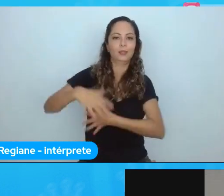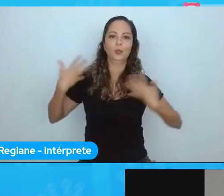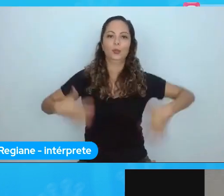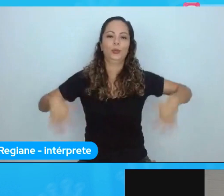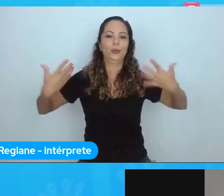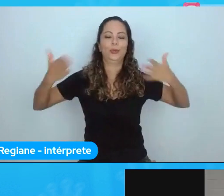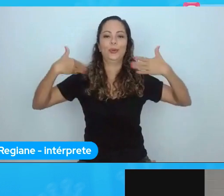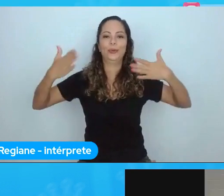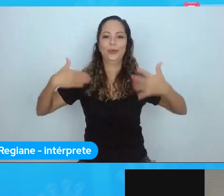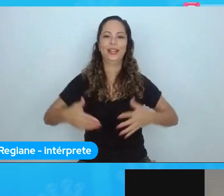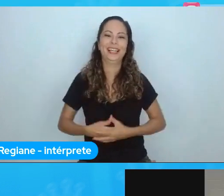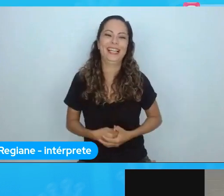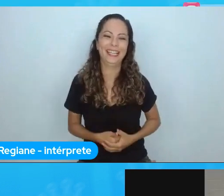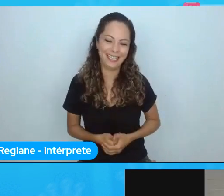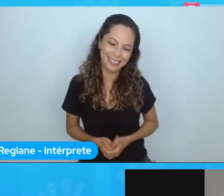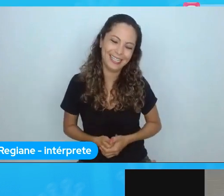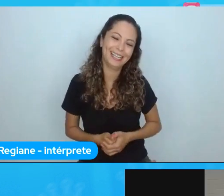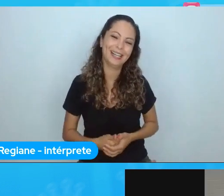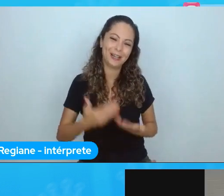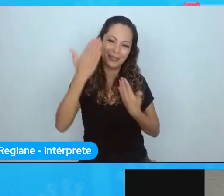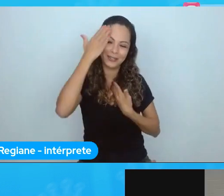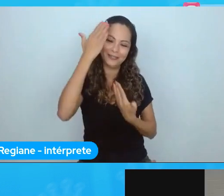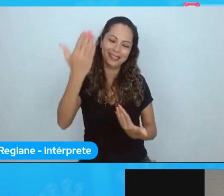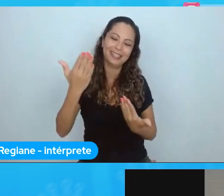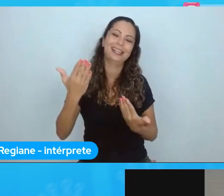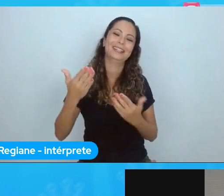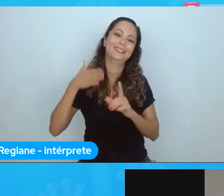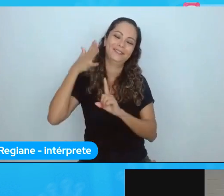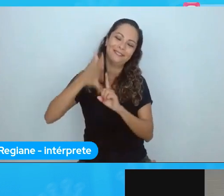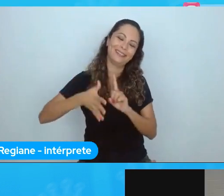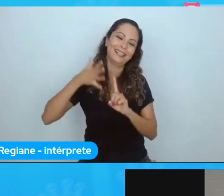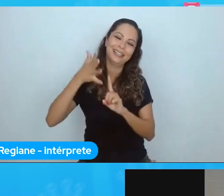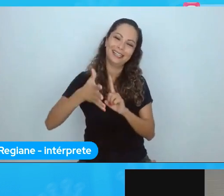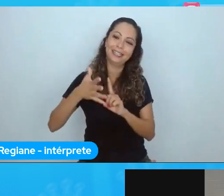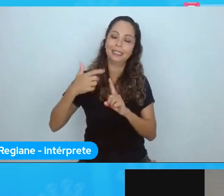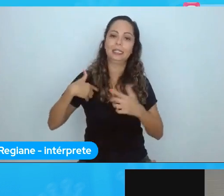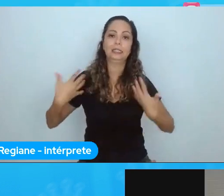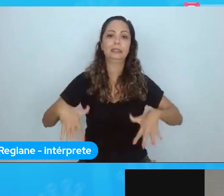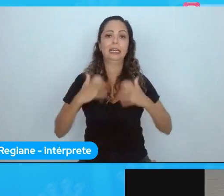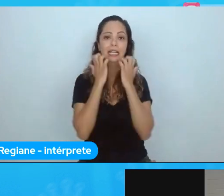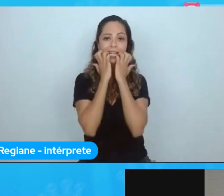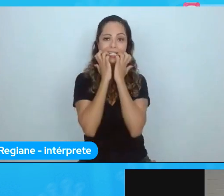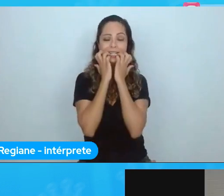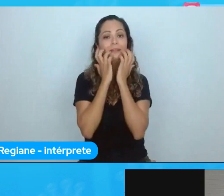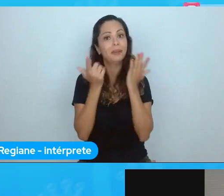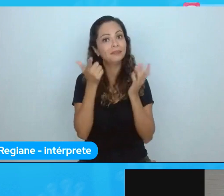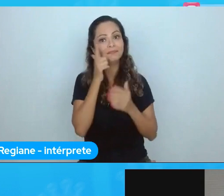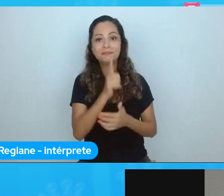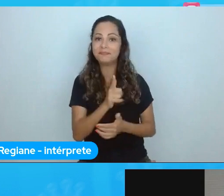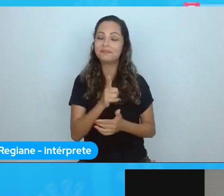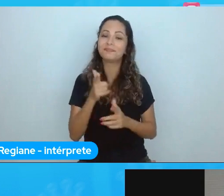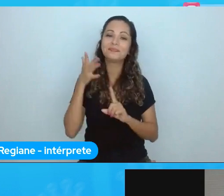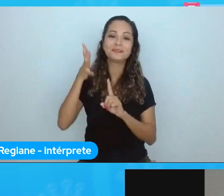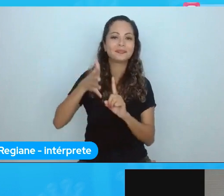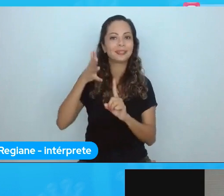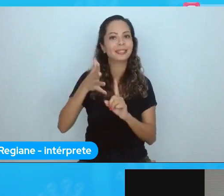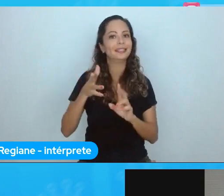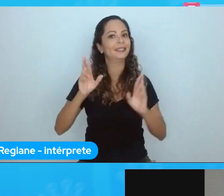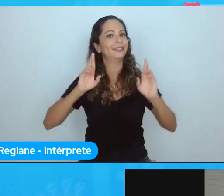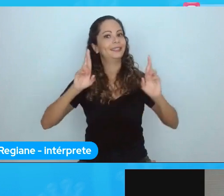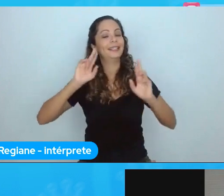Mas agradeço, né? Foi a primeira palestra, super nervosa, deu tudo certo. E, quem sabe, na próxima